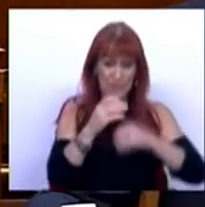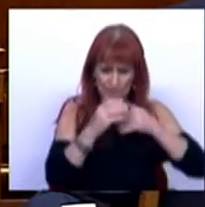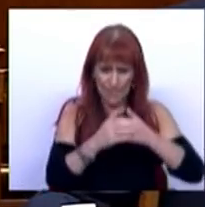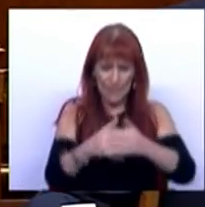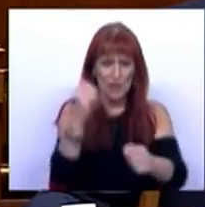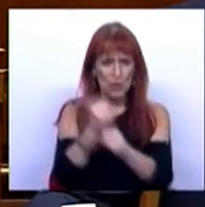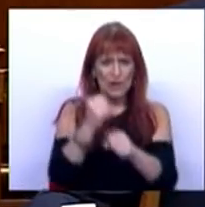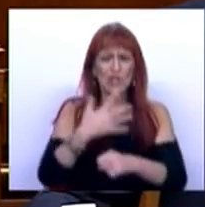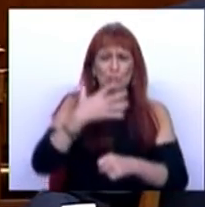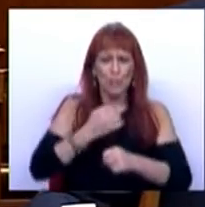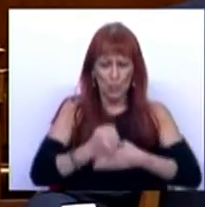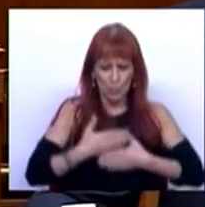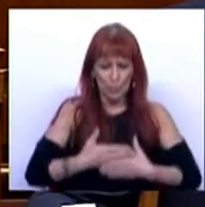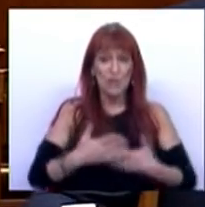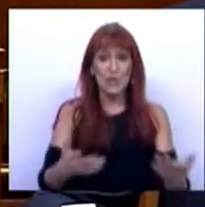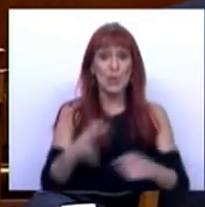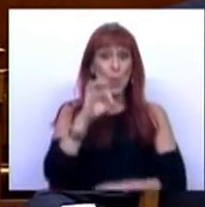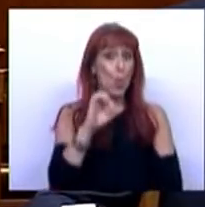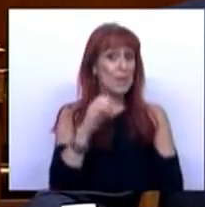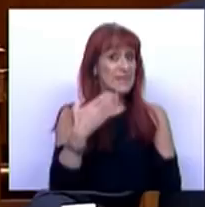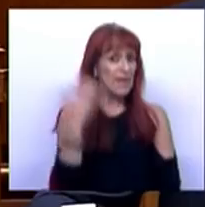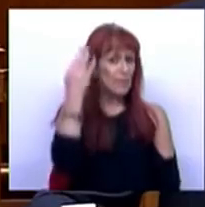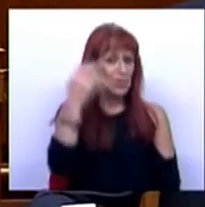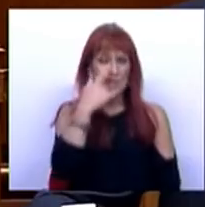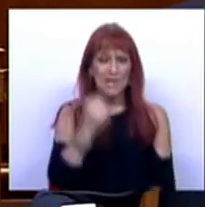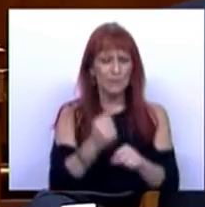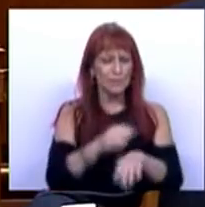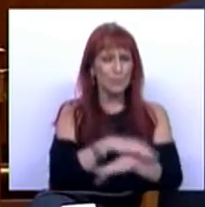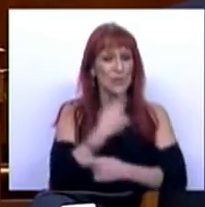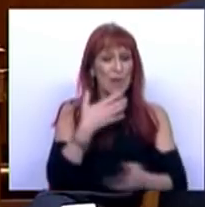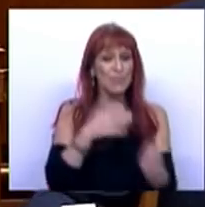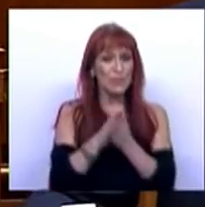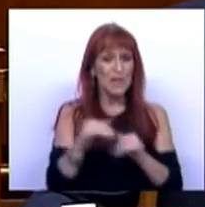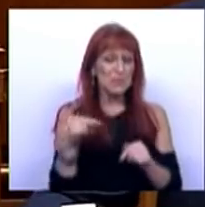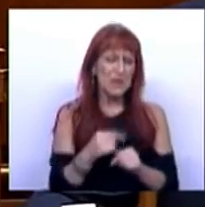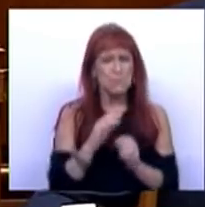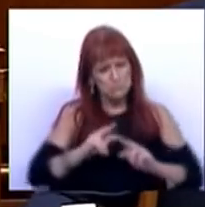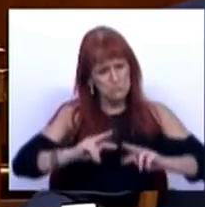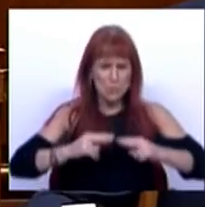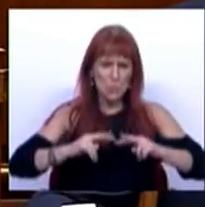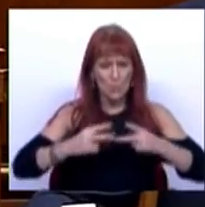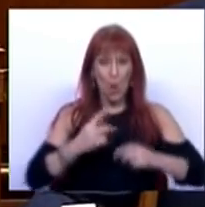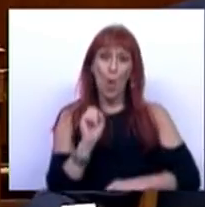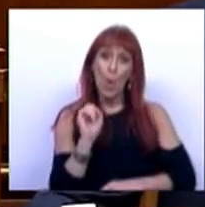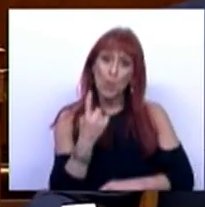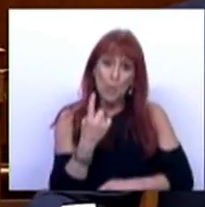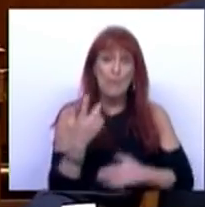do funcionamento pleno das carreiras. Já 87% dos funcionários beneficiaram pelo menos de uma progressão ou de